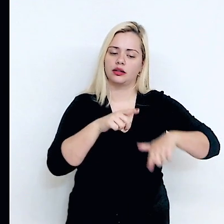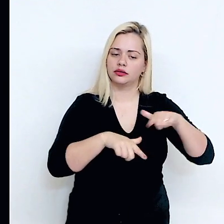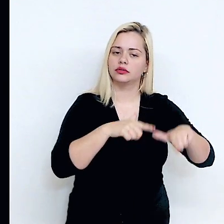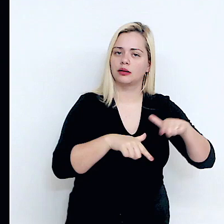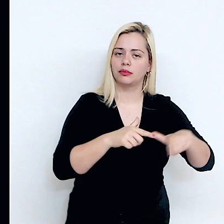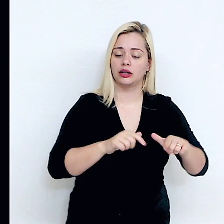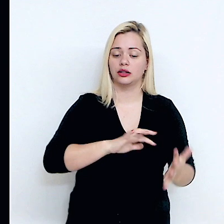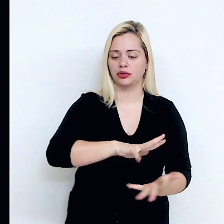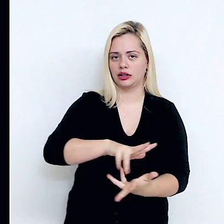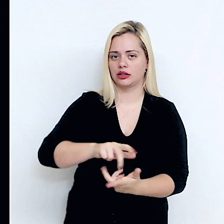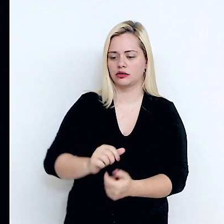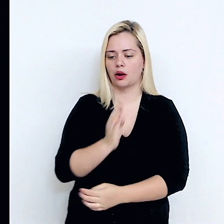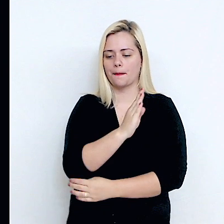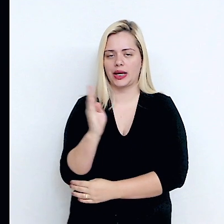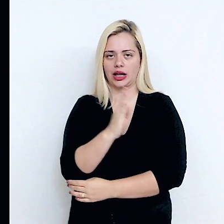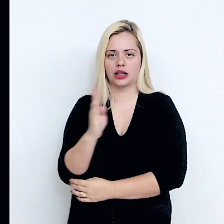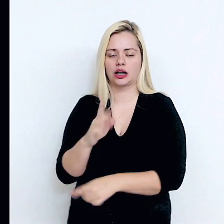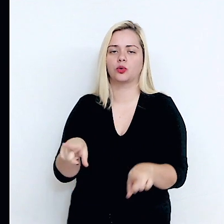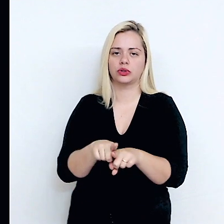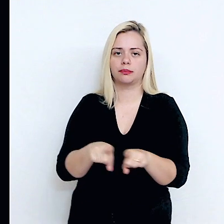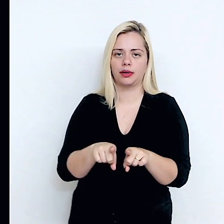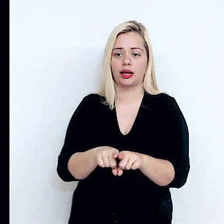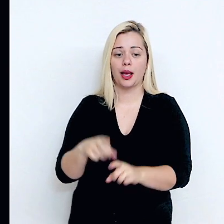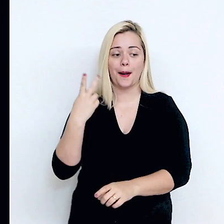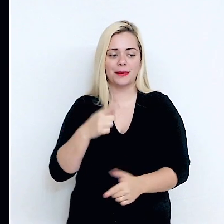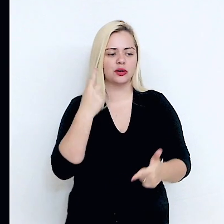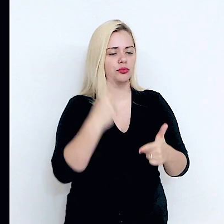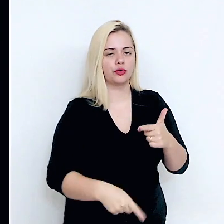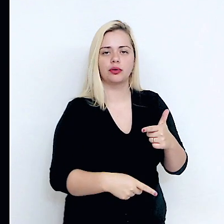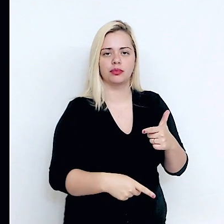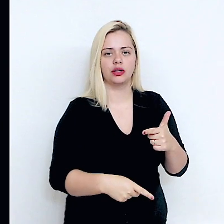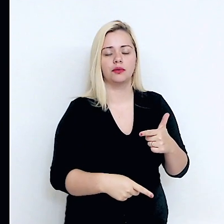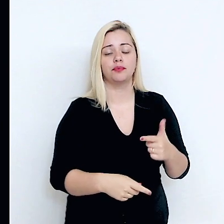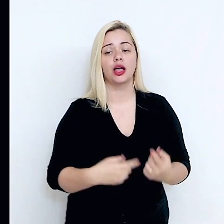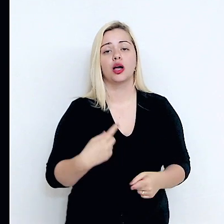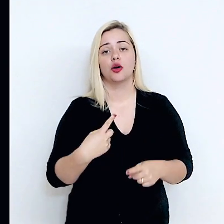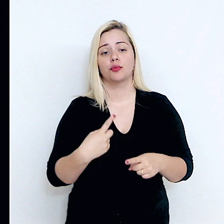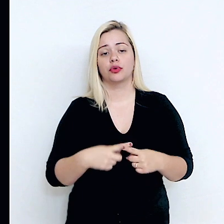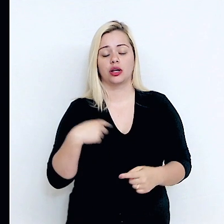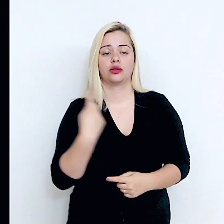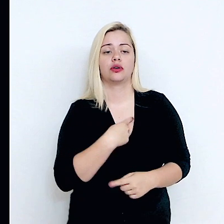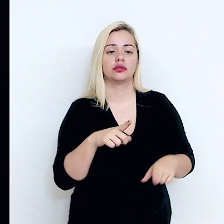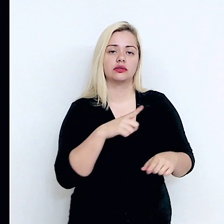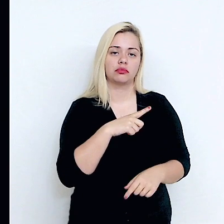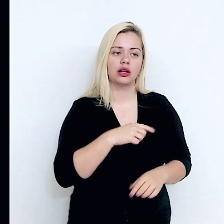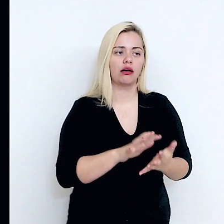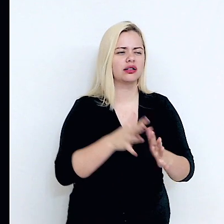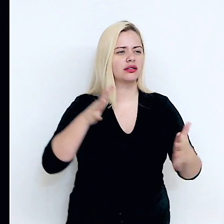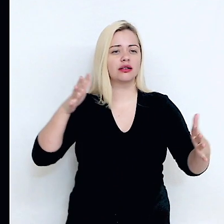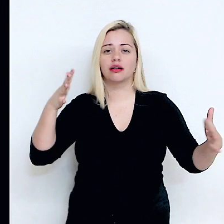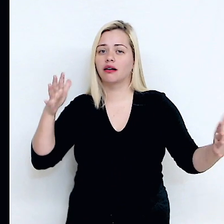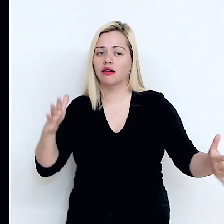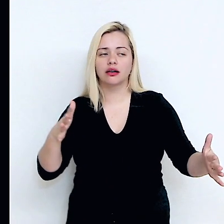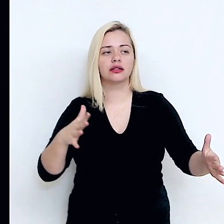internacionalmente e bilateralmente para coibir atividades. Nós tivemos grandes eventos no Brasil em que